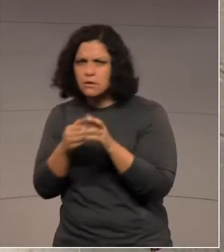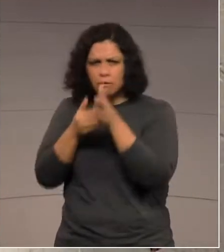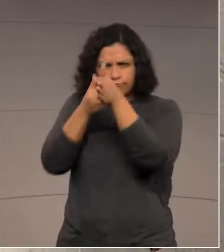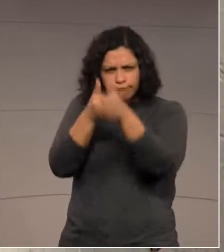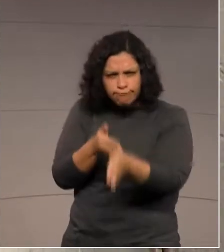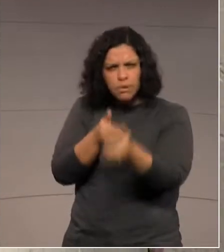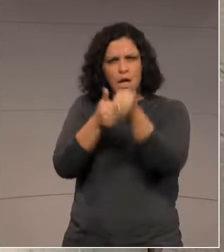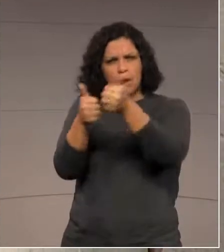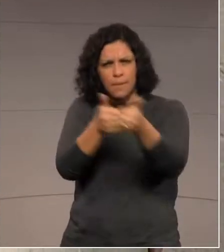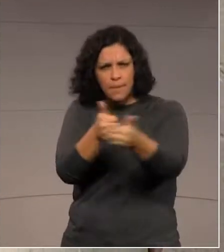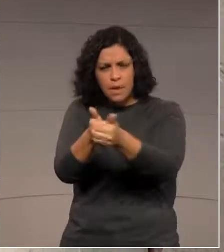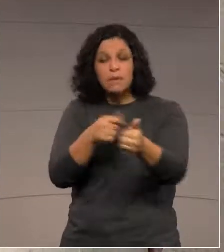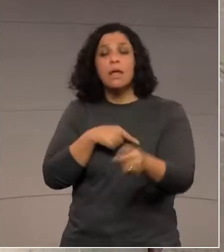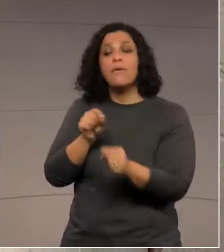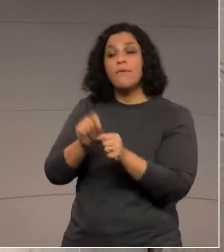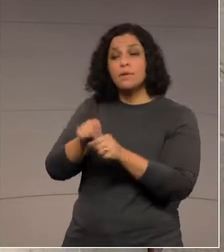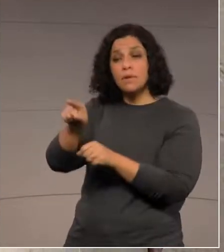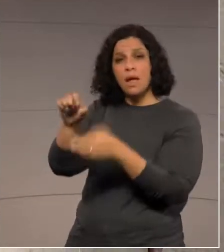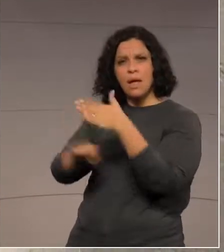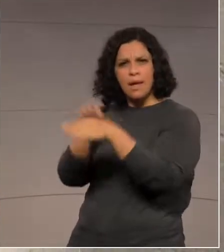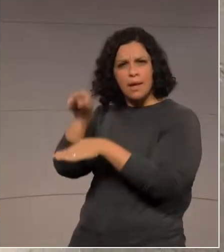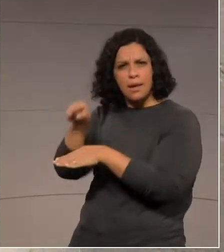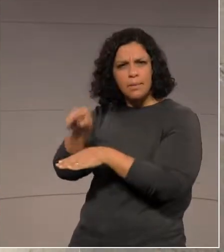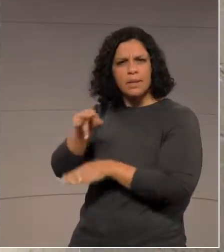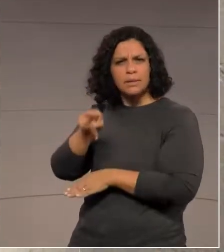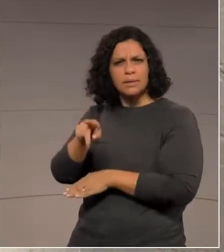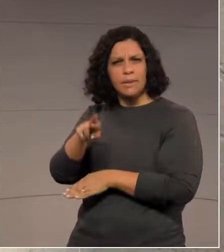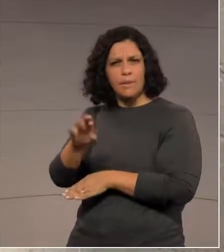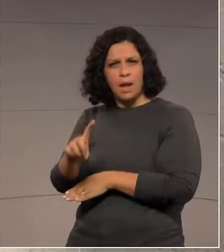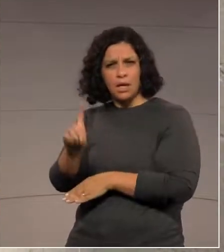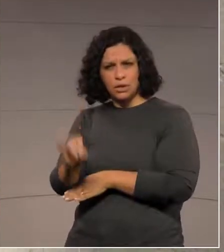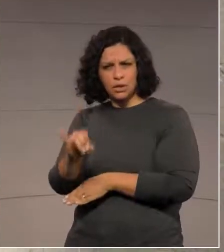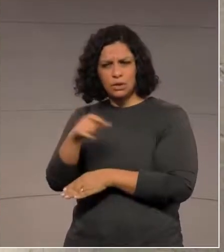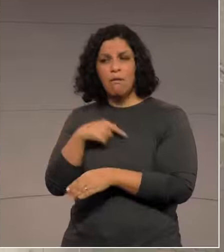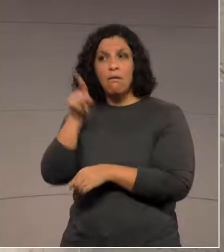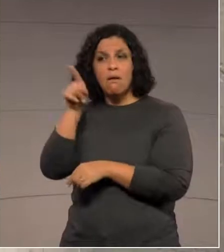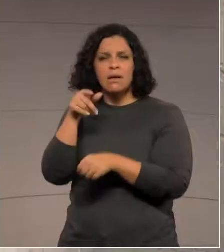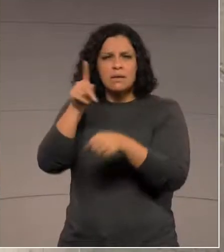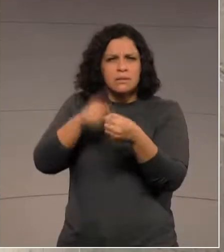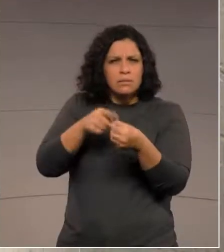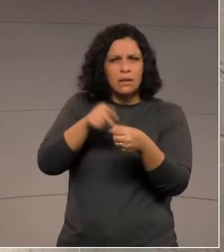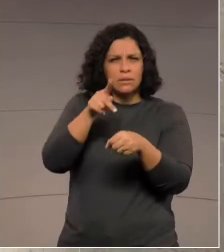faz isso é a Paraná Edificações. O escritório da PRED, em Paranavaí,